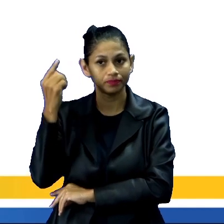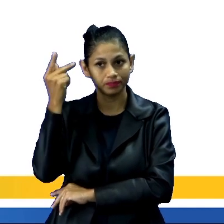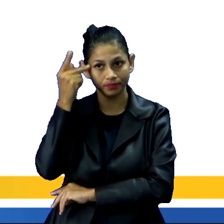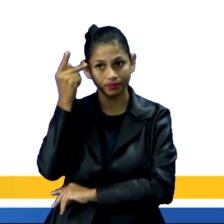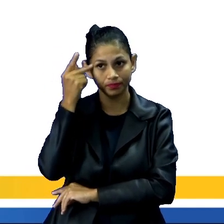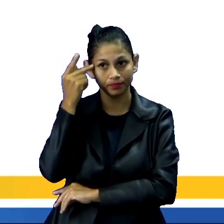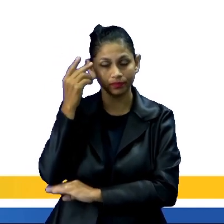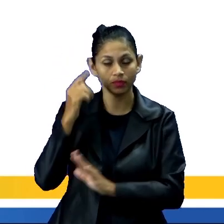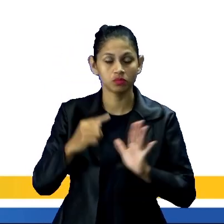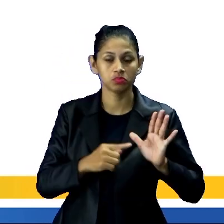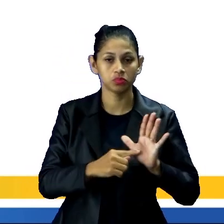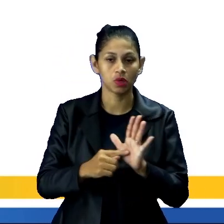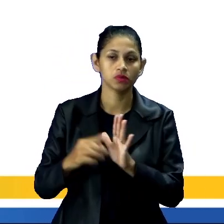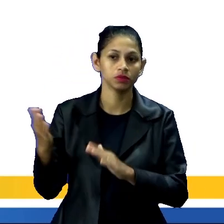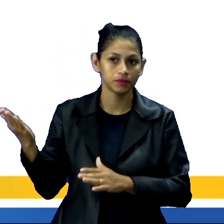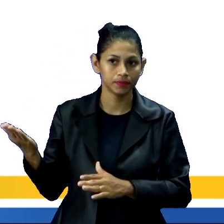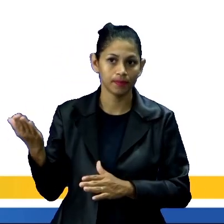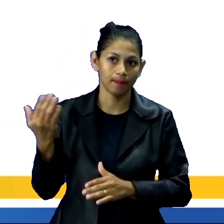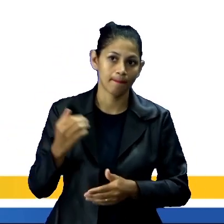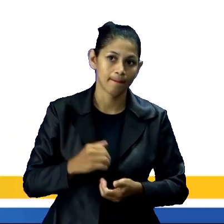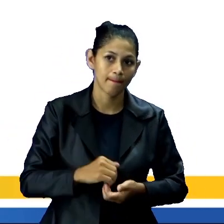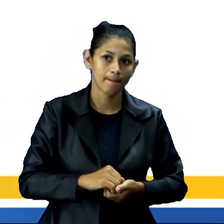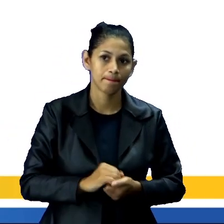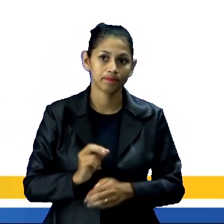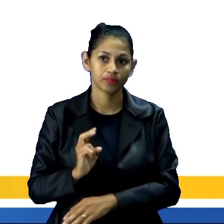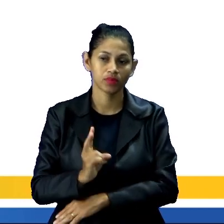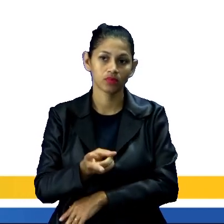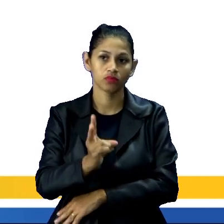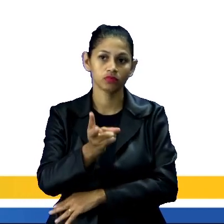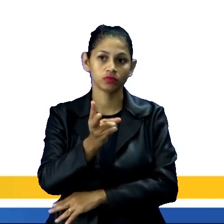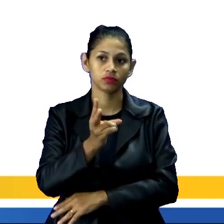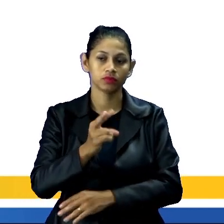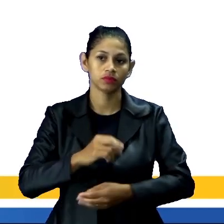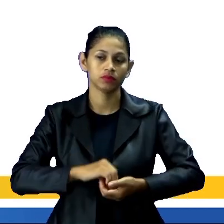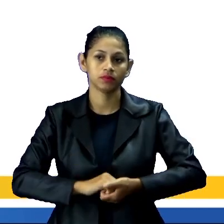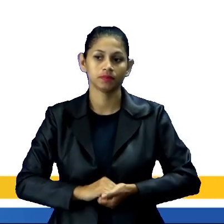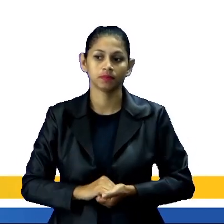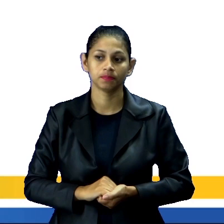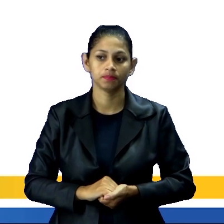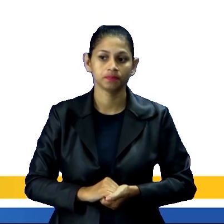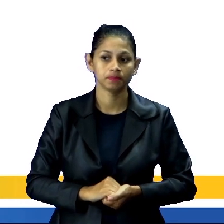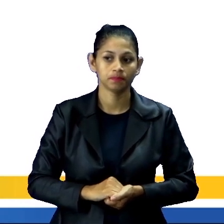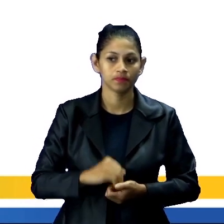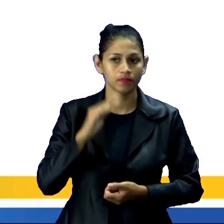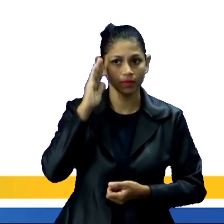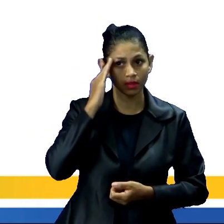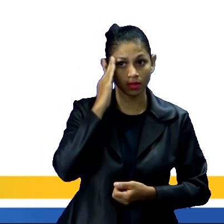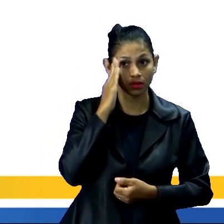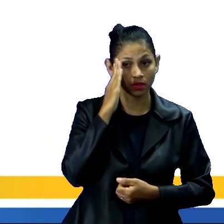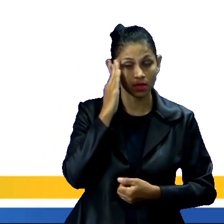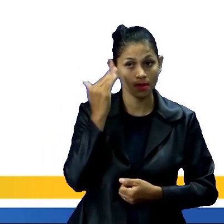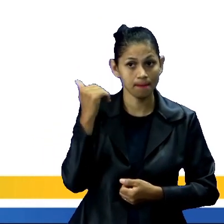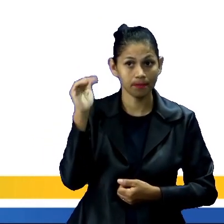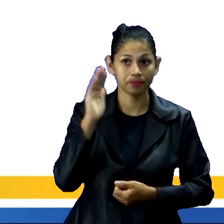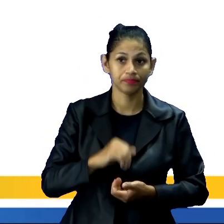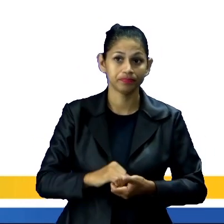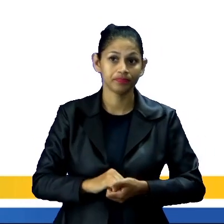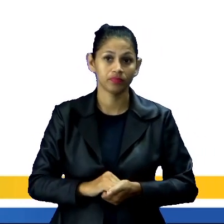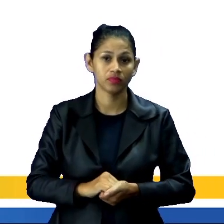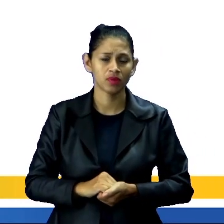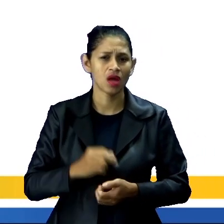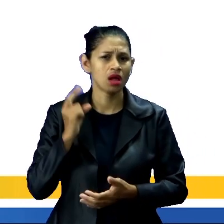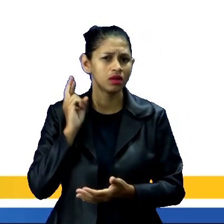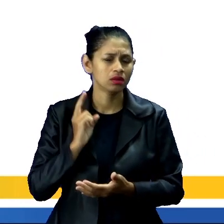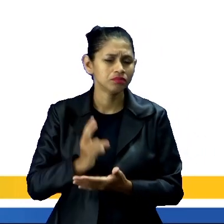nos apresenta aí. Vamos, continuando, para a gente entender um pouco mais. Olha só. Da